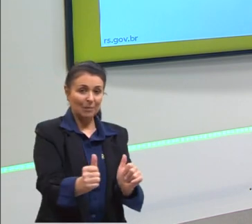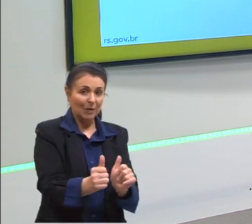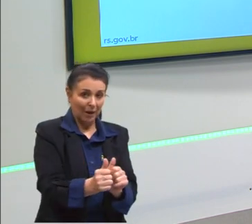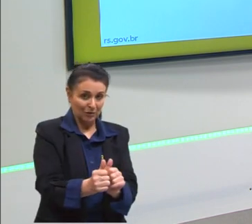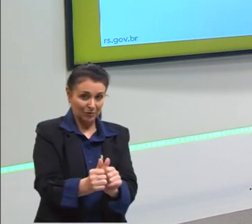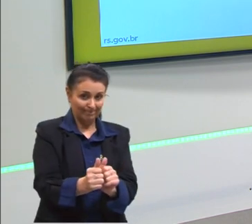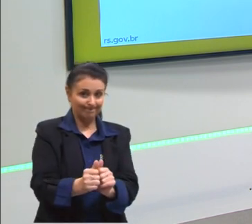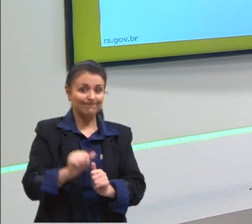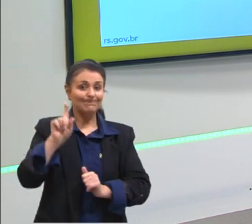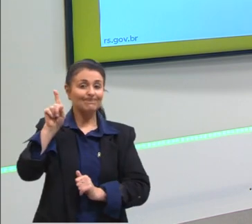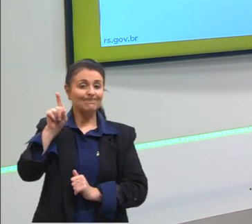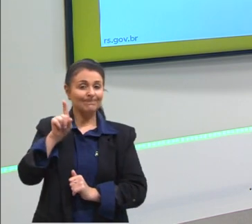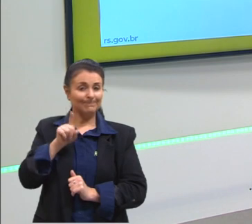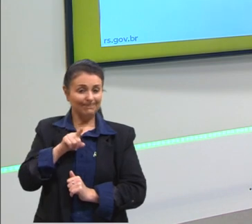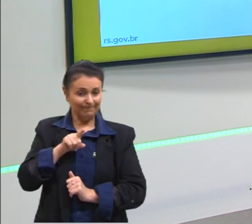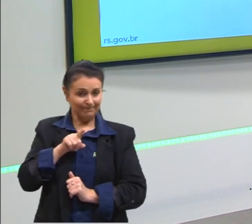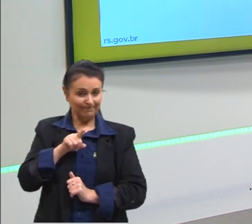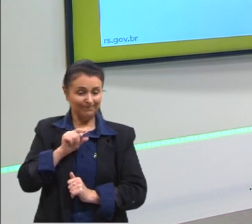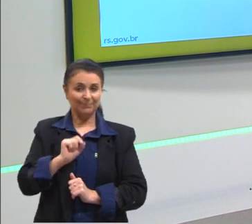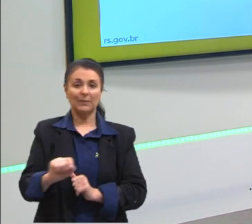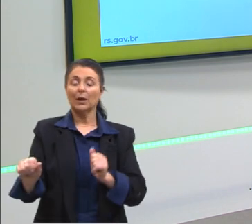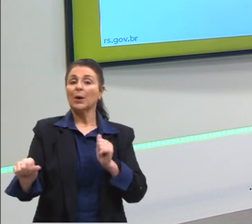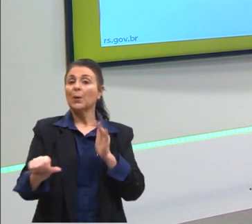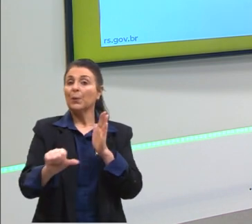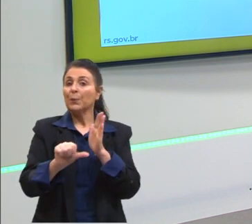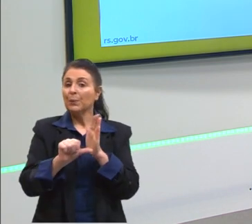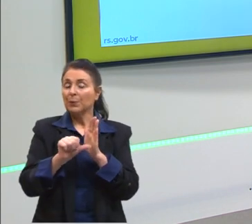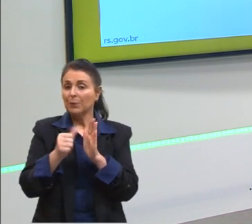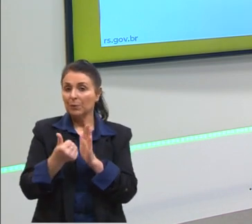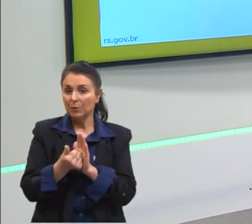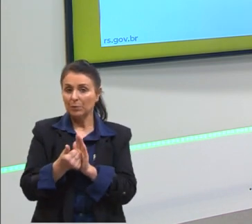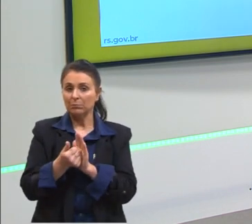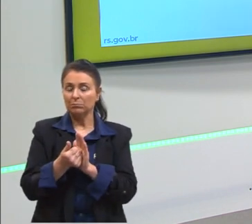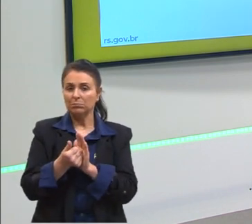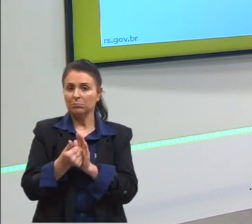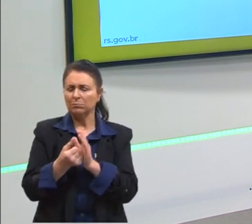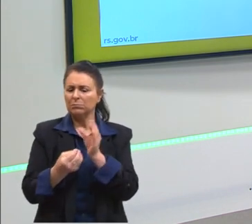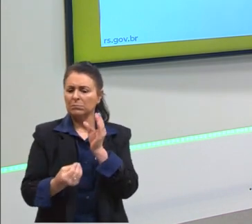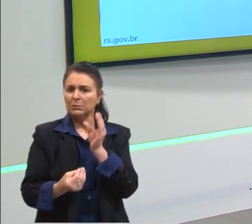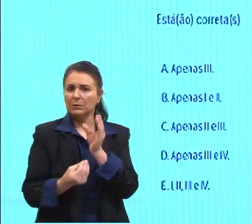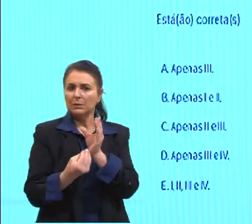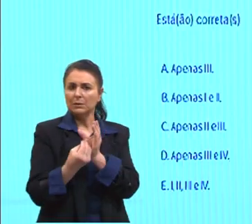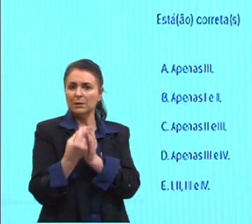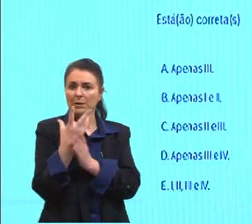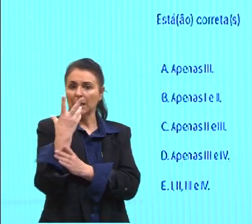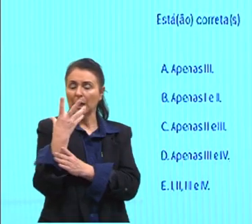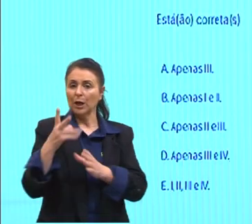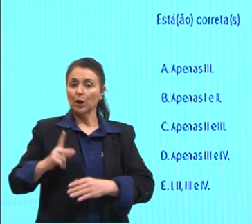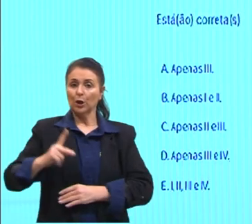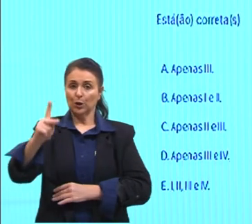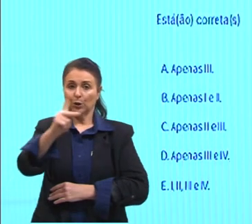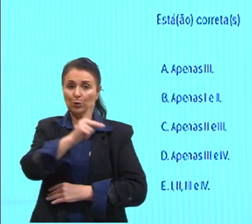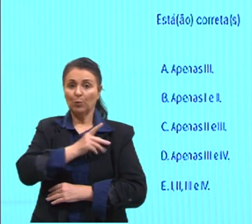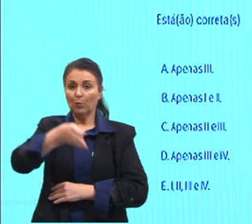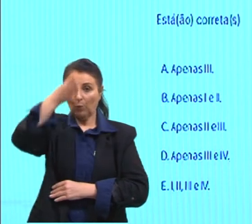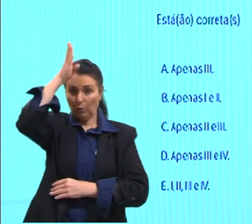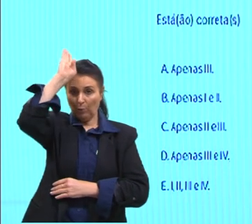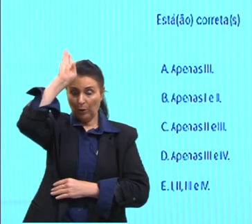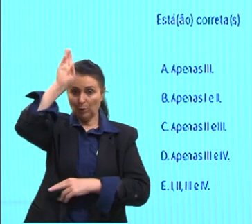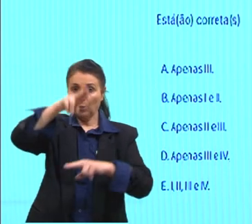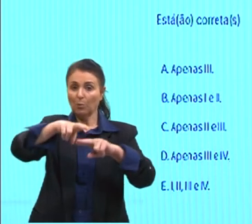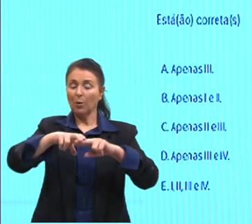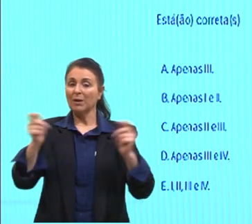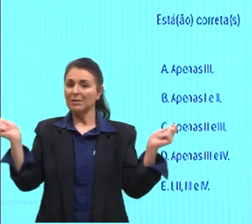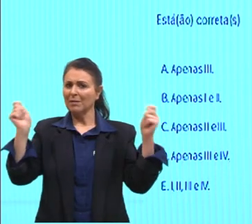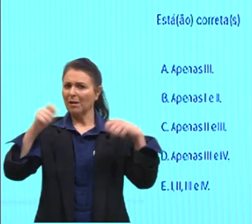afirmativas a seguir. Um, a originalidade da civilização romana decorreu da sua capacidade